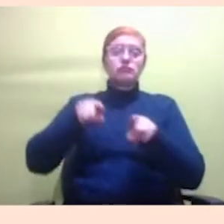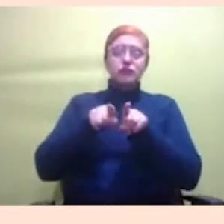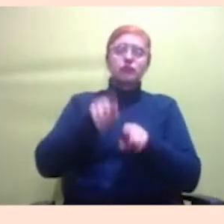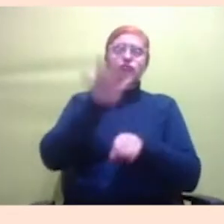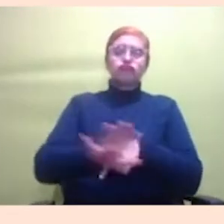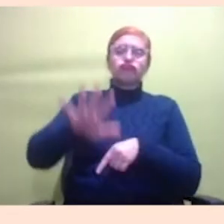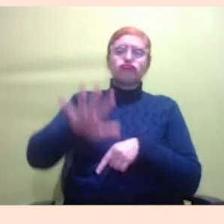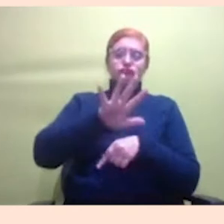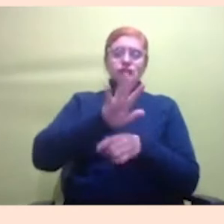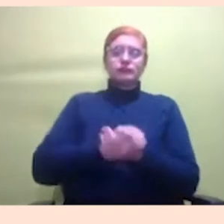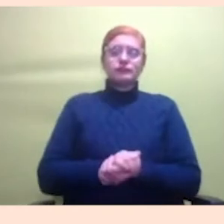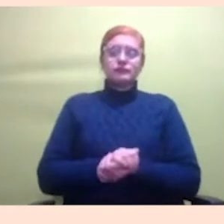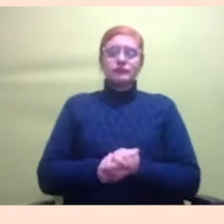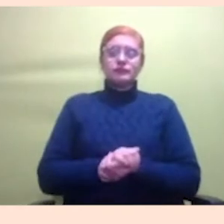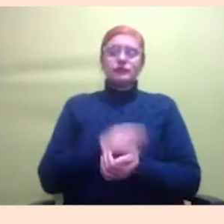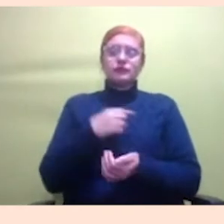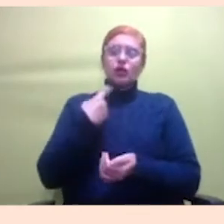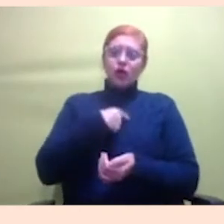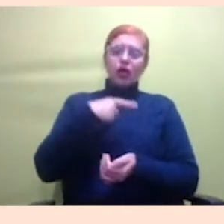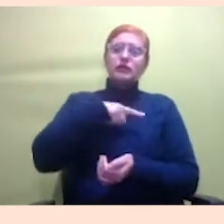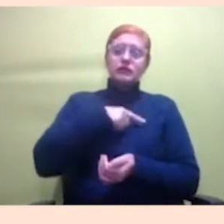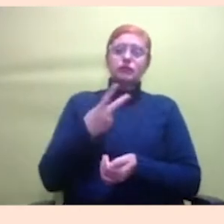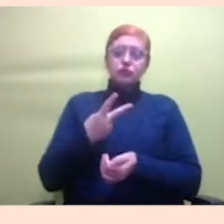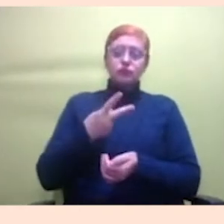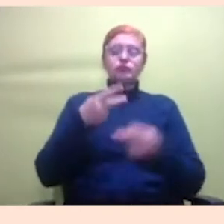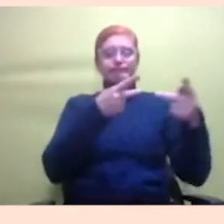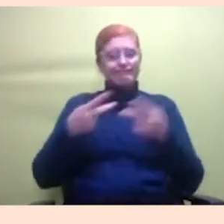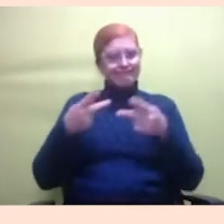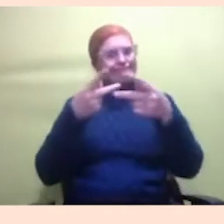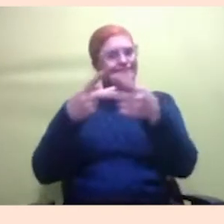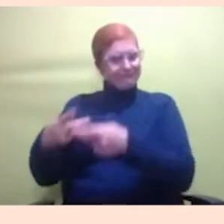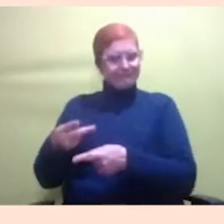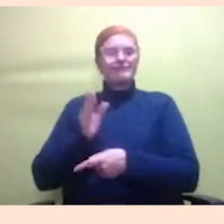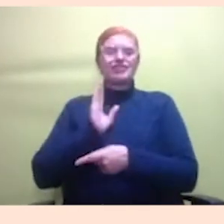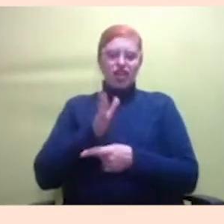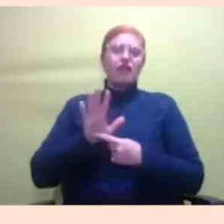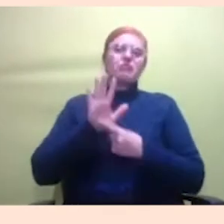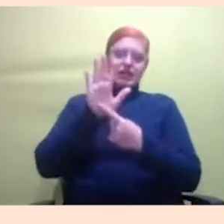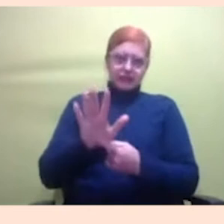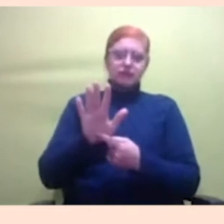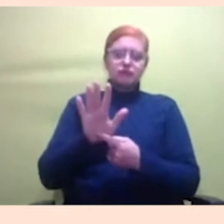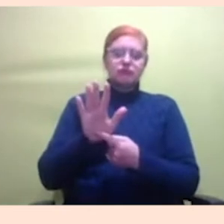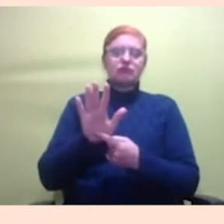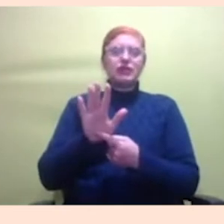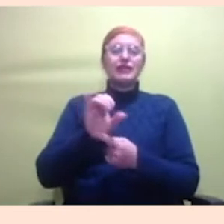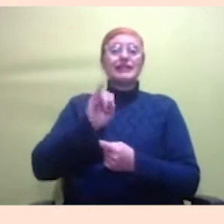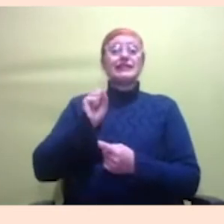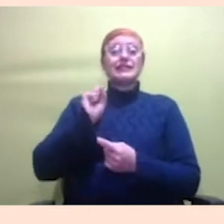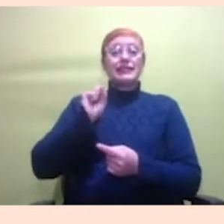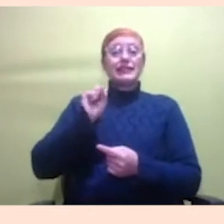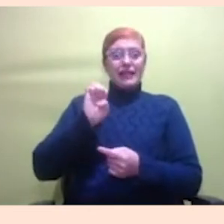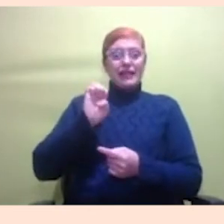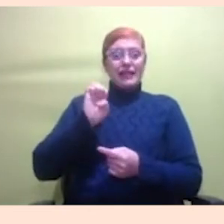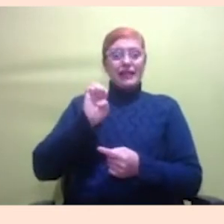a gente vai trazer duas convidadas, e eu já já vou apresentar elas, que é a Isabela Sena e a Laina